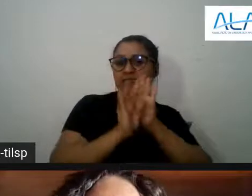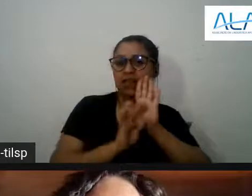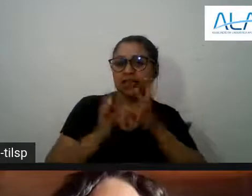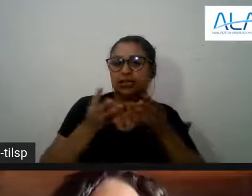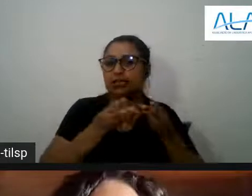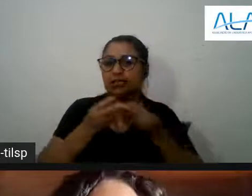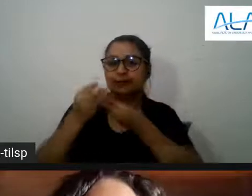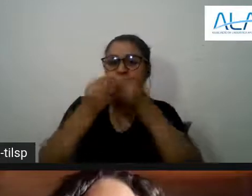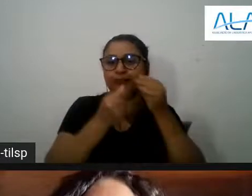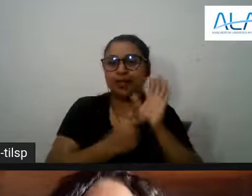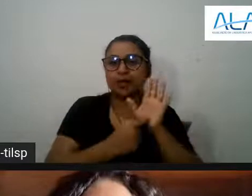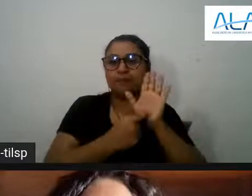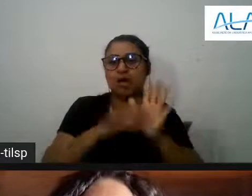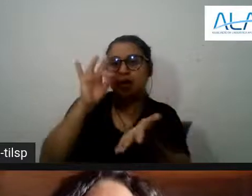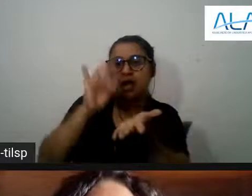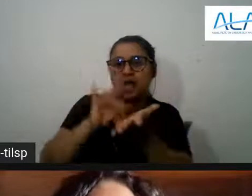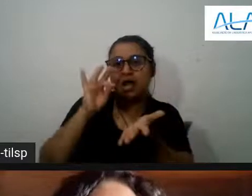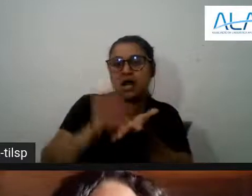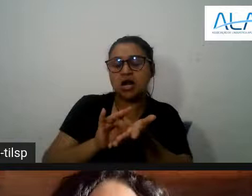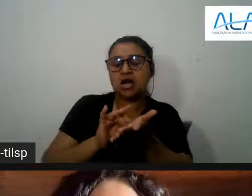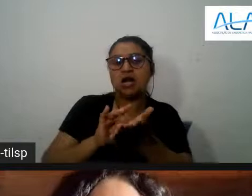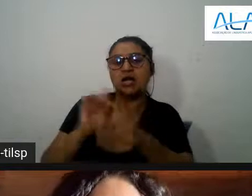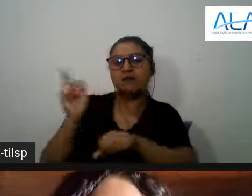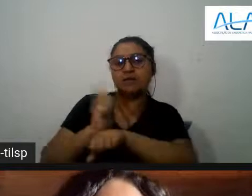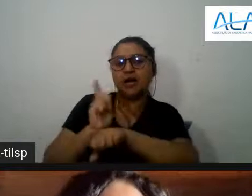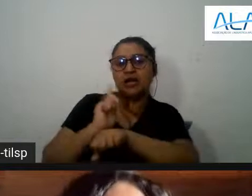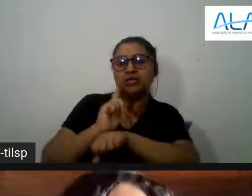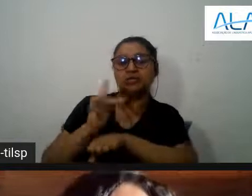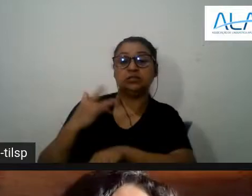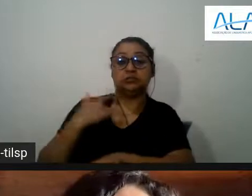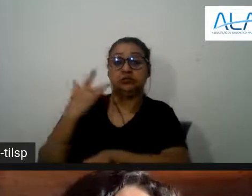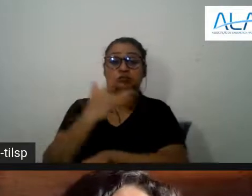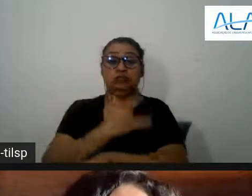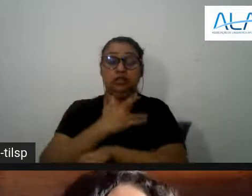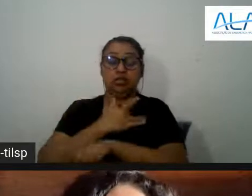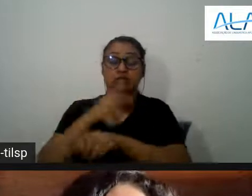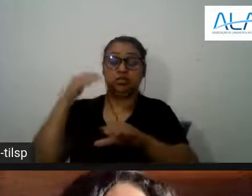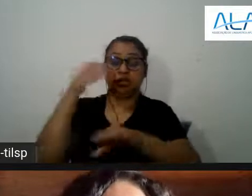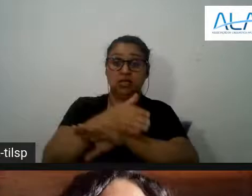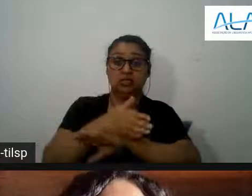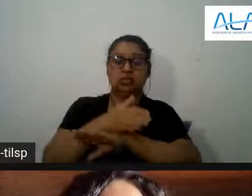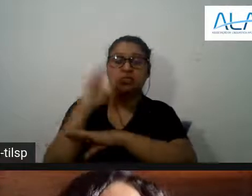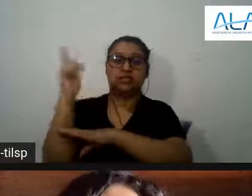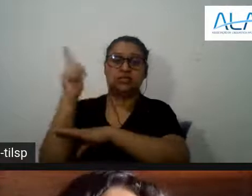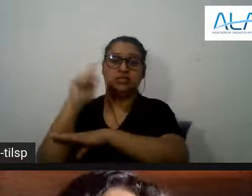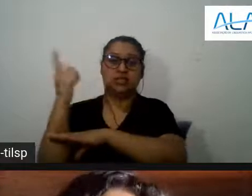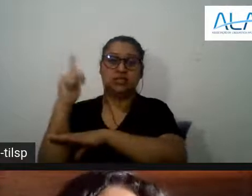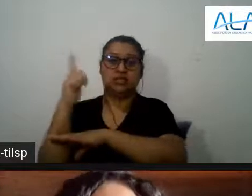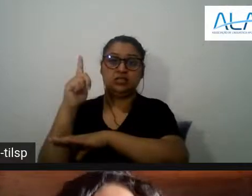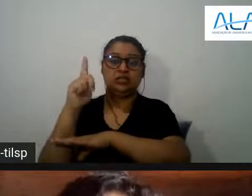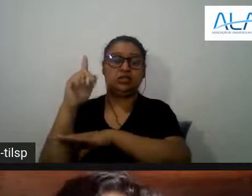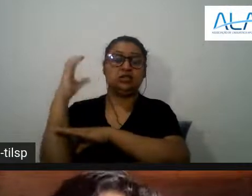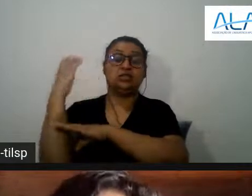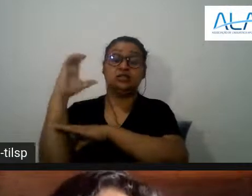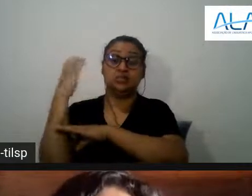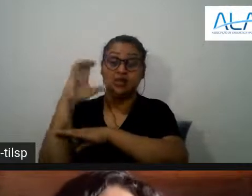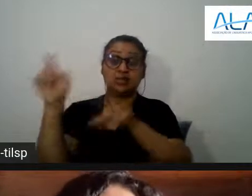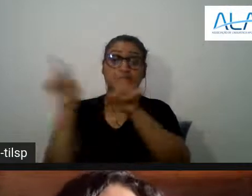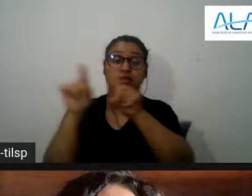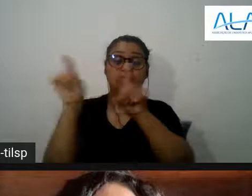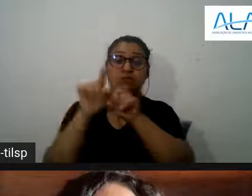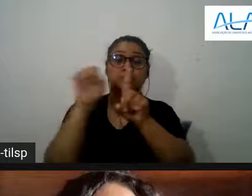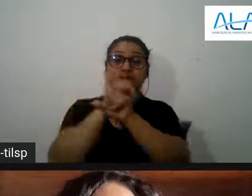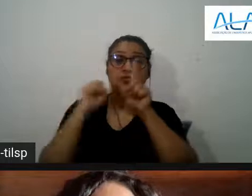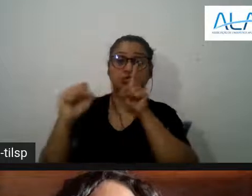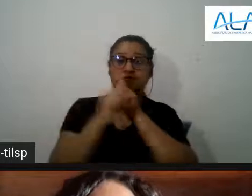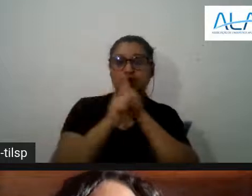determinantes para a gestão de uma relação saudável entre ciência e sociedade e a Matilde traz esses